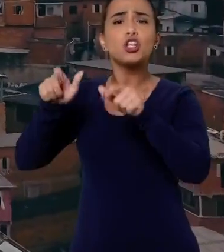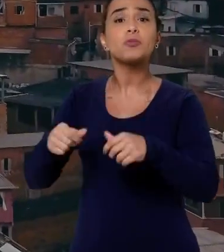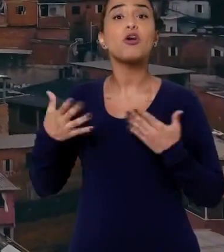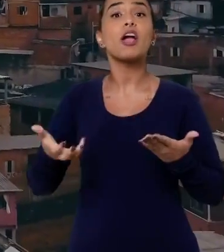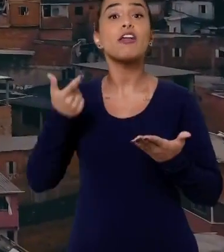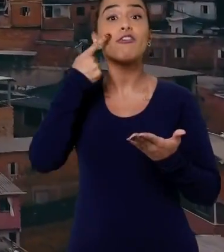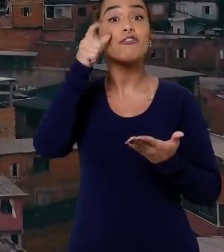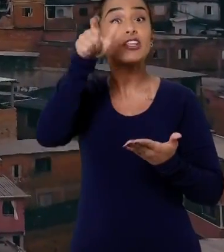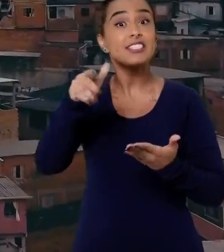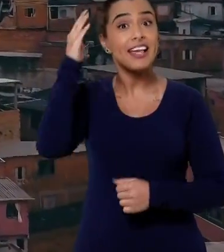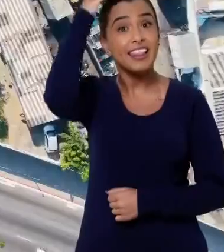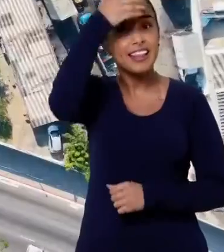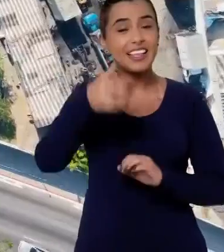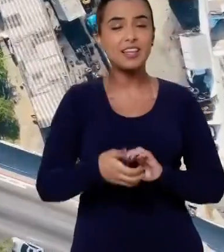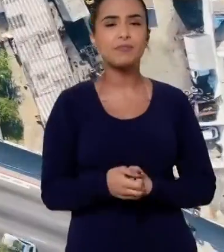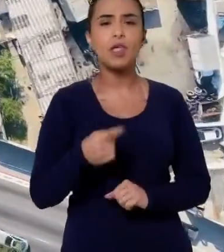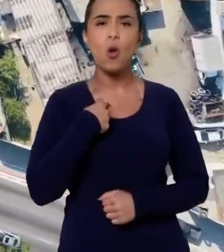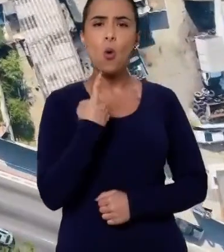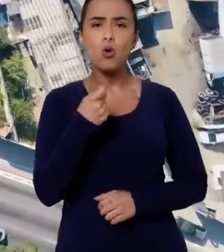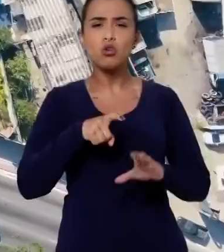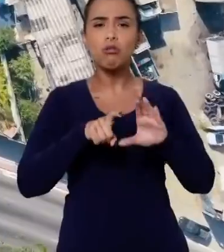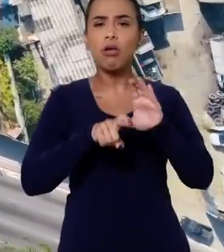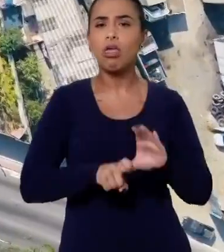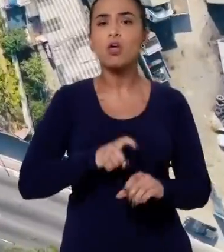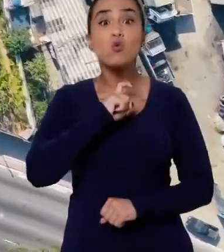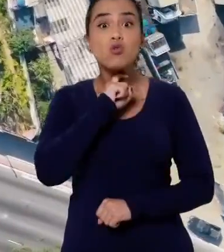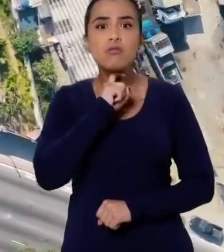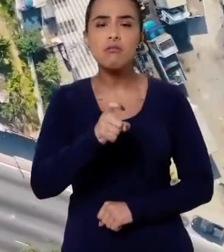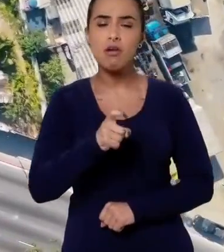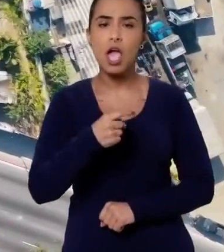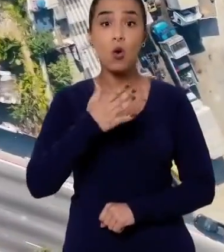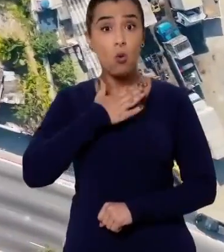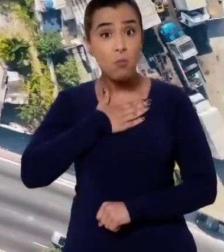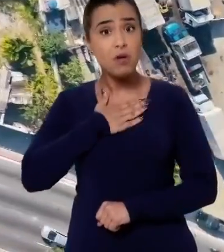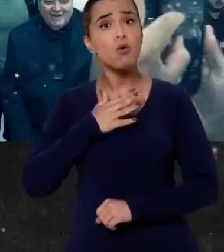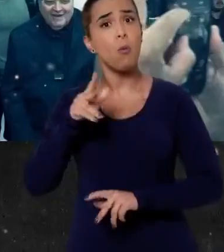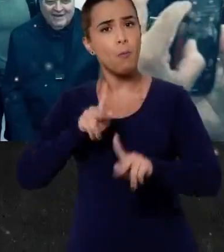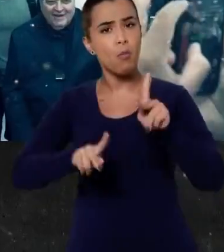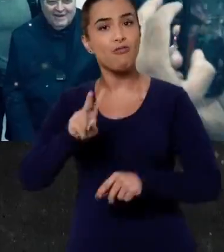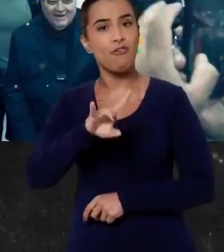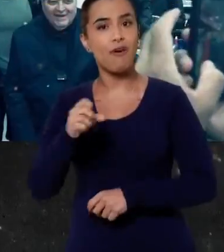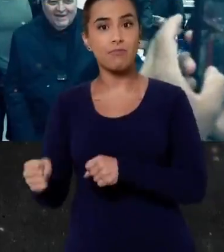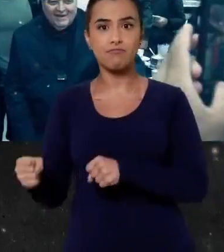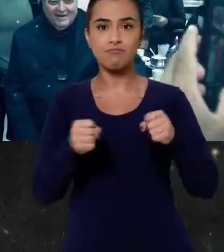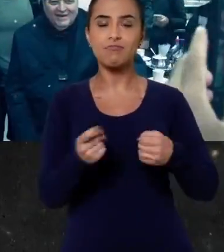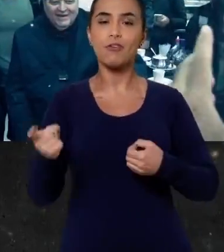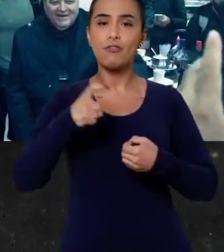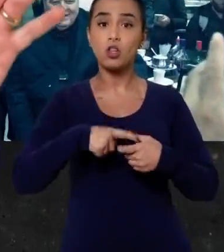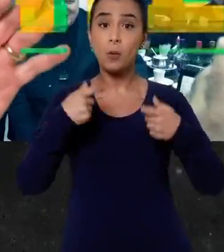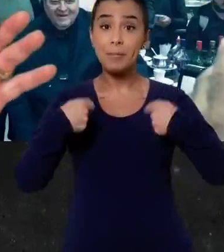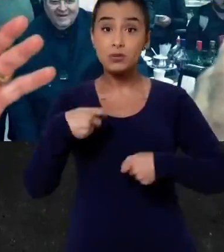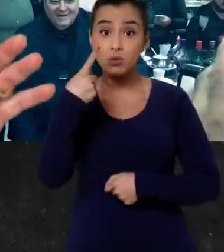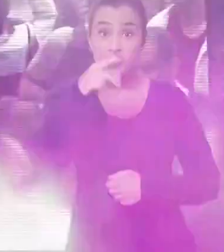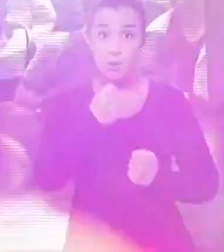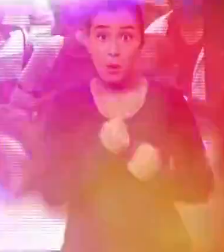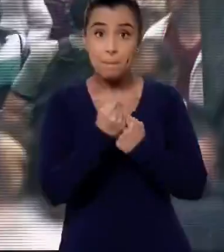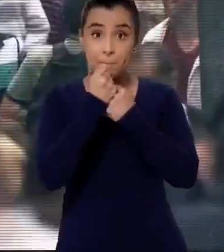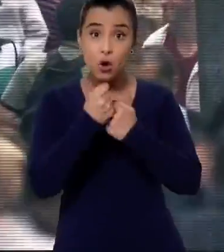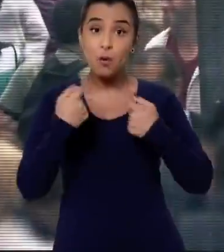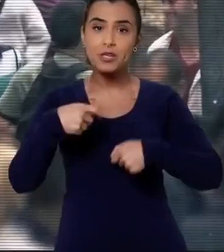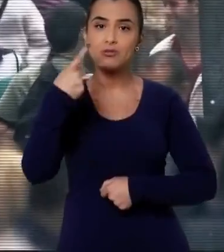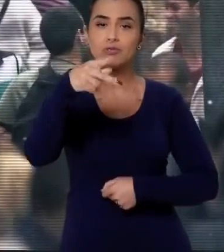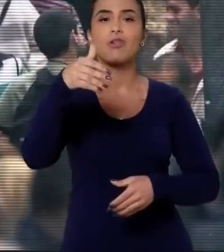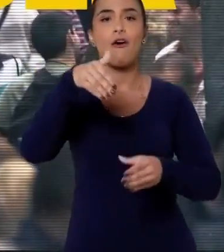toda daí, que é você na tela, hein, Datena? São Paulo precisa de você, Datena. Ajuda nós aí. Sou o único que não tem rabo preso com ninguém.